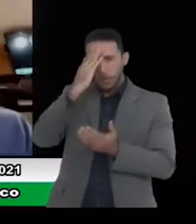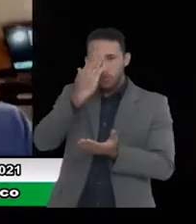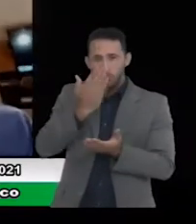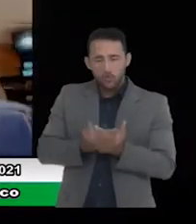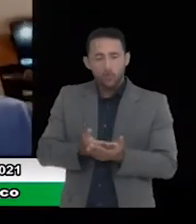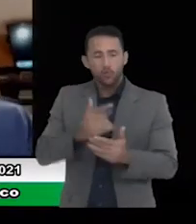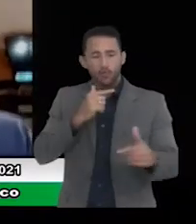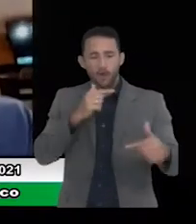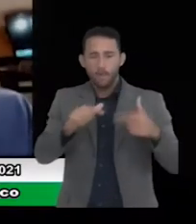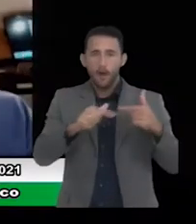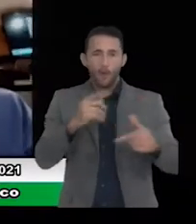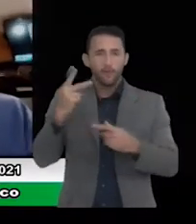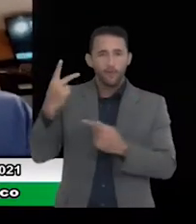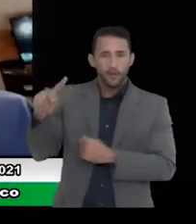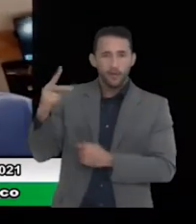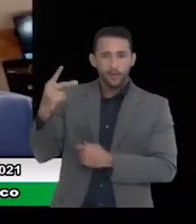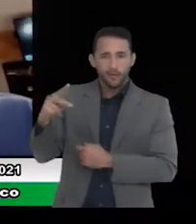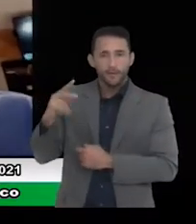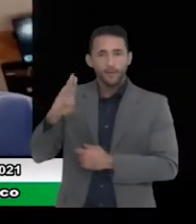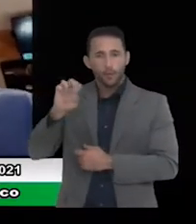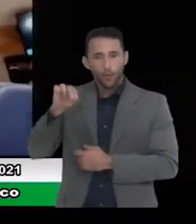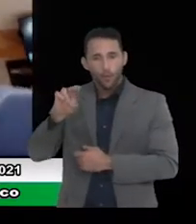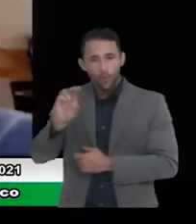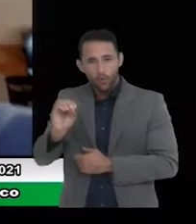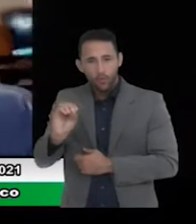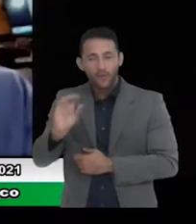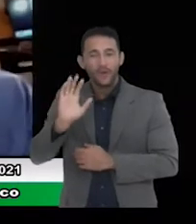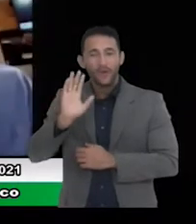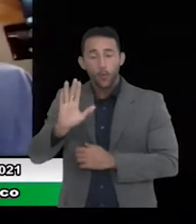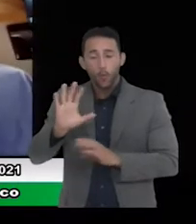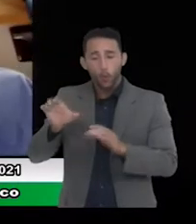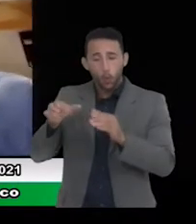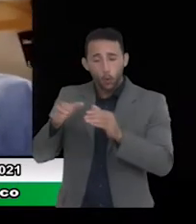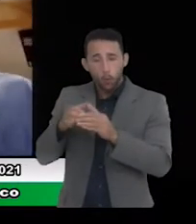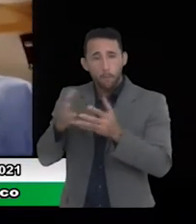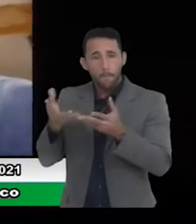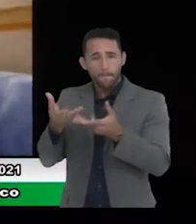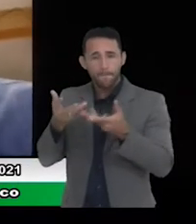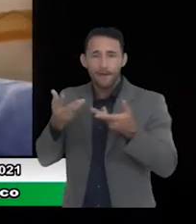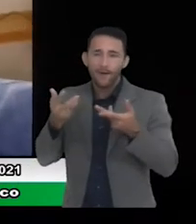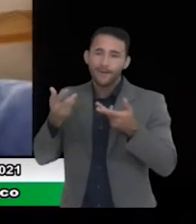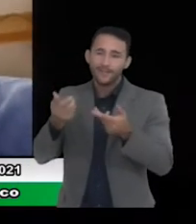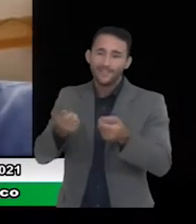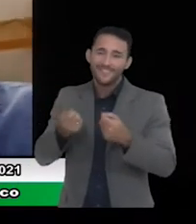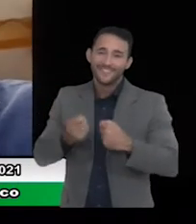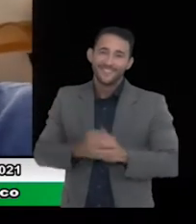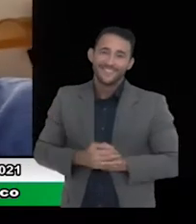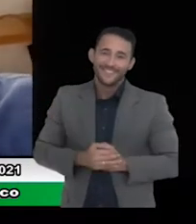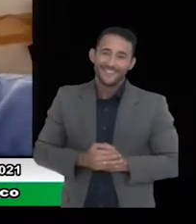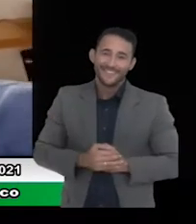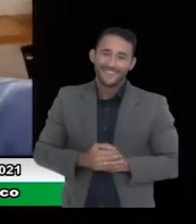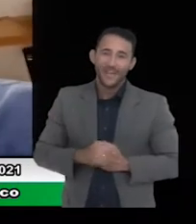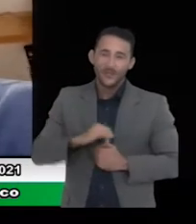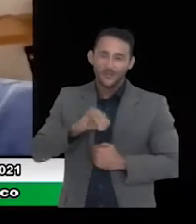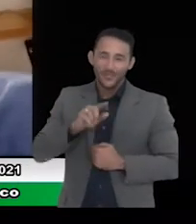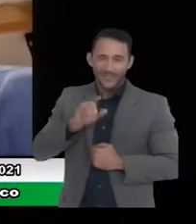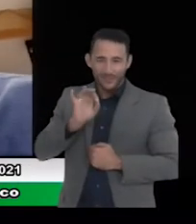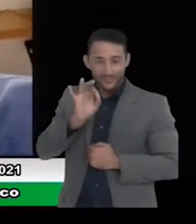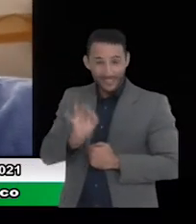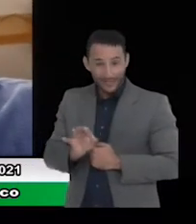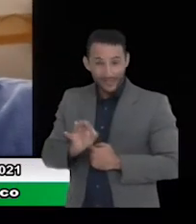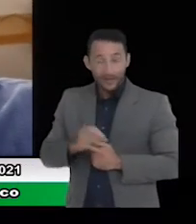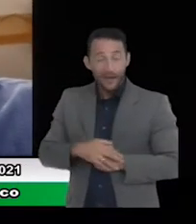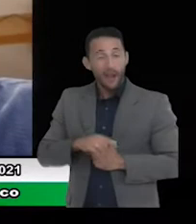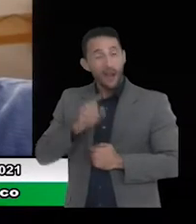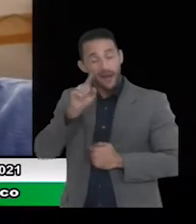trabalho do Bruno e com a equipe maravilhosa que tem lá o Julião na Secretaria de